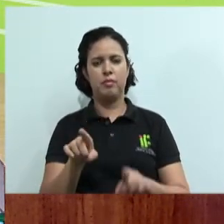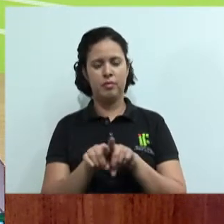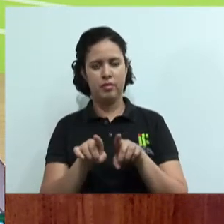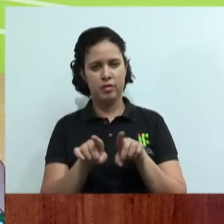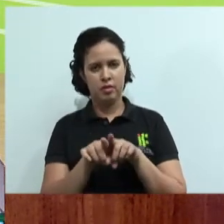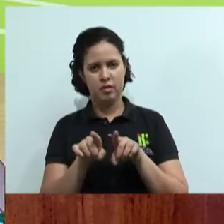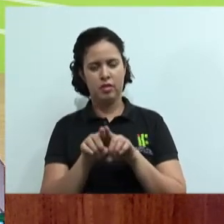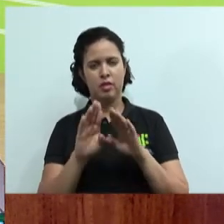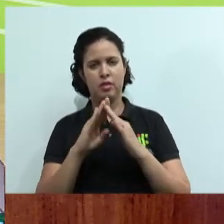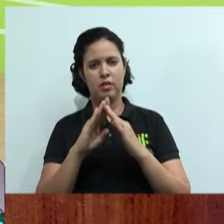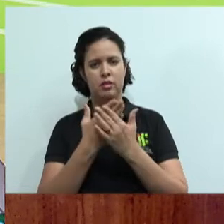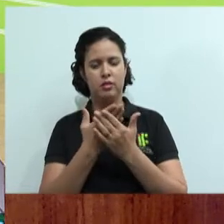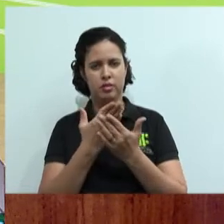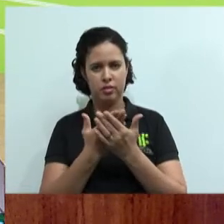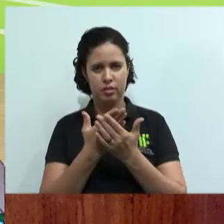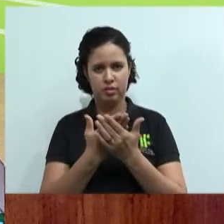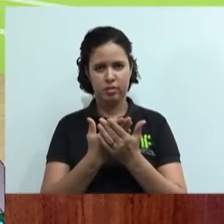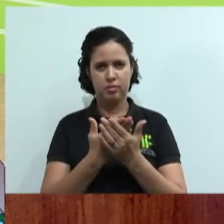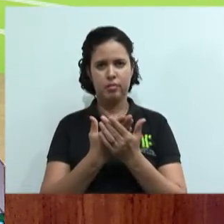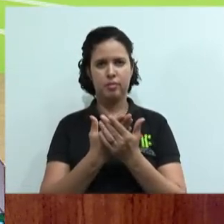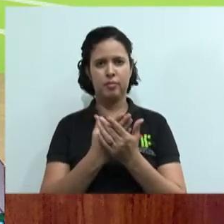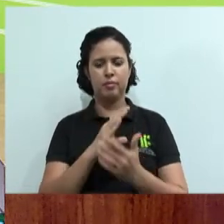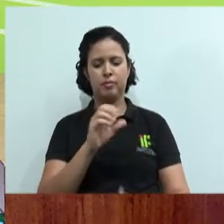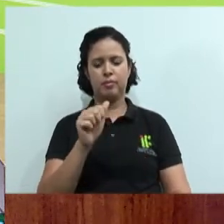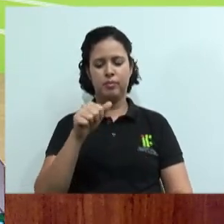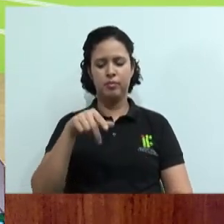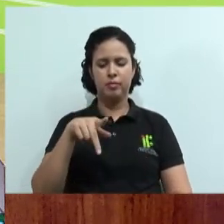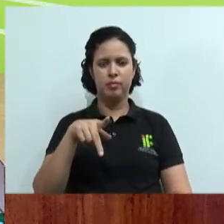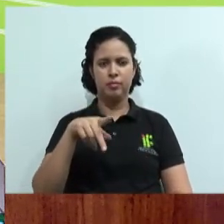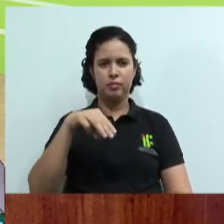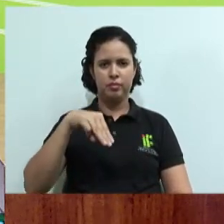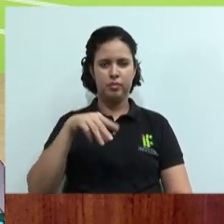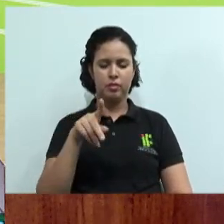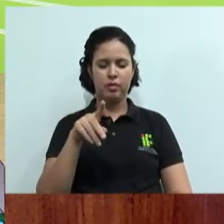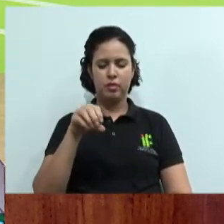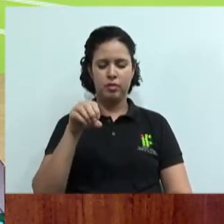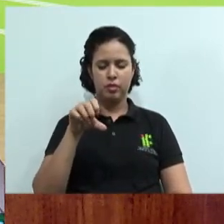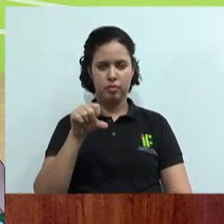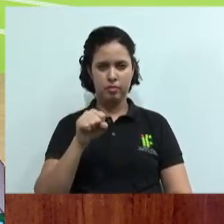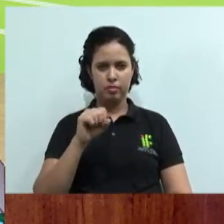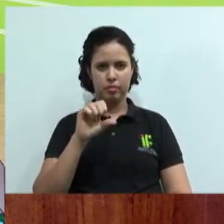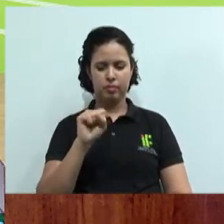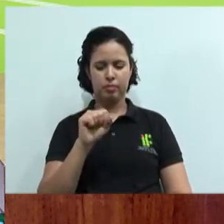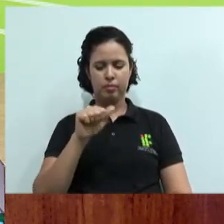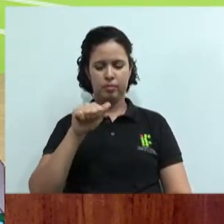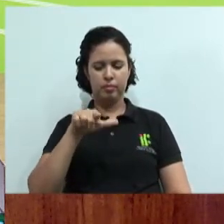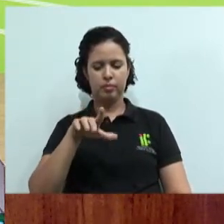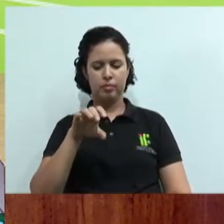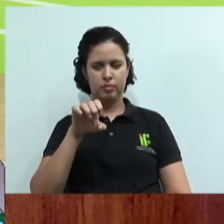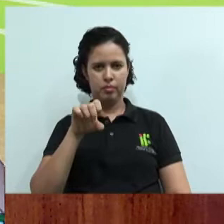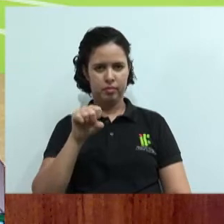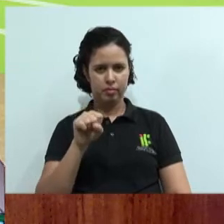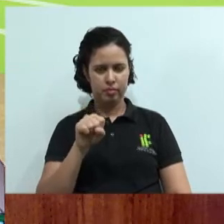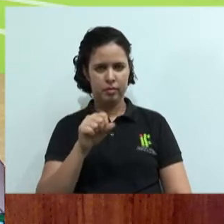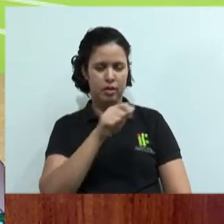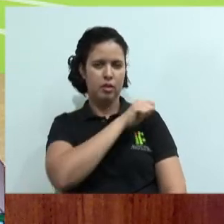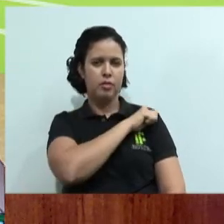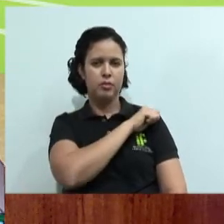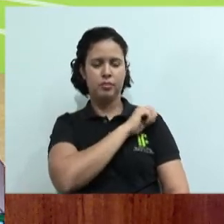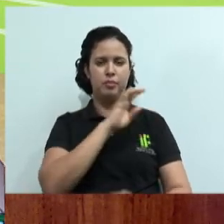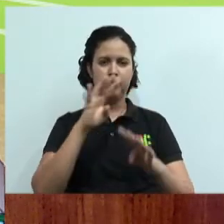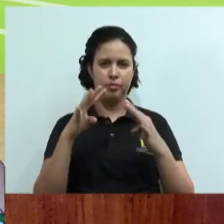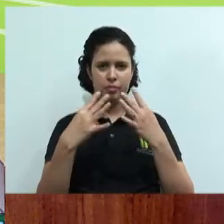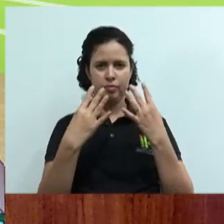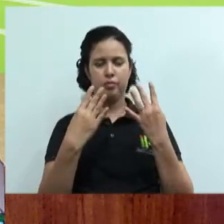extensão Clodoaldo Esplícico. Acho que é assim que se pronuncia, tá? Alunos atentos, muito obrigado. Professora presencial